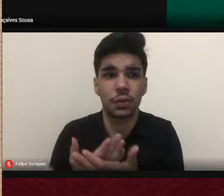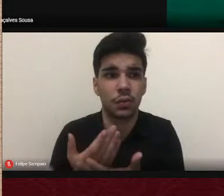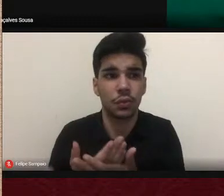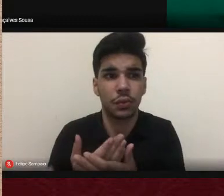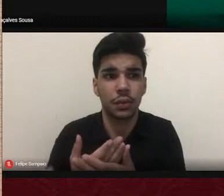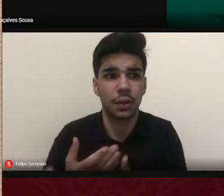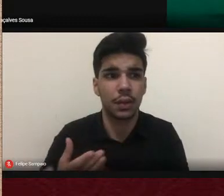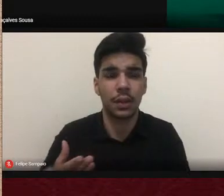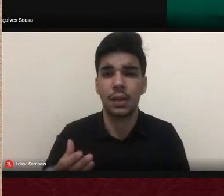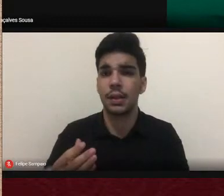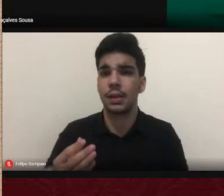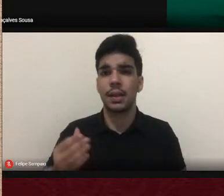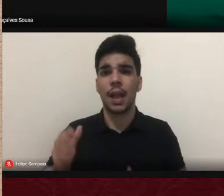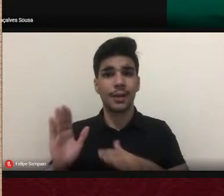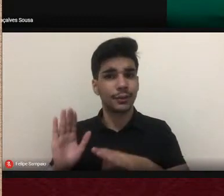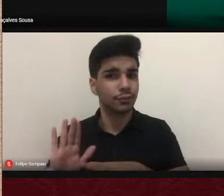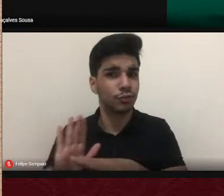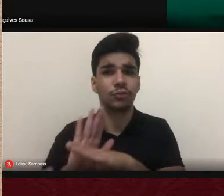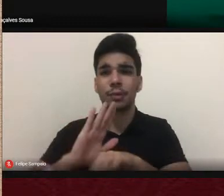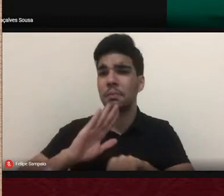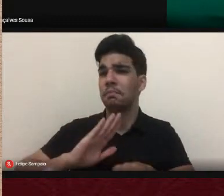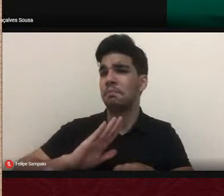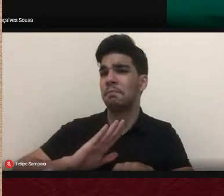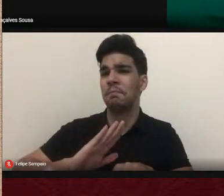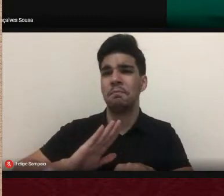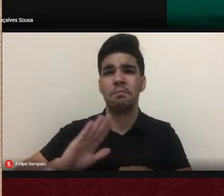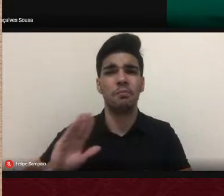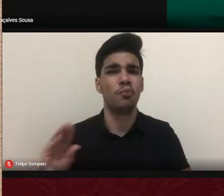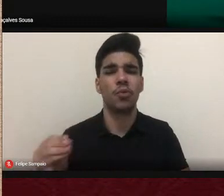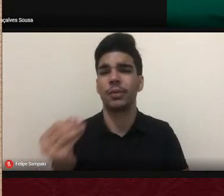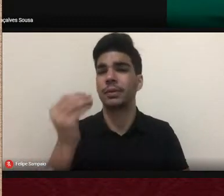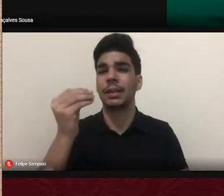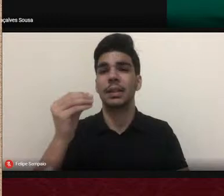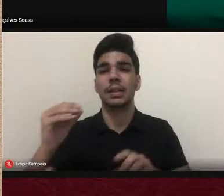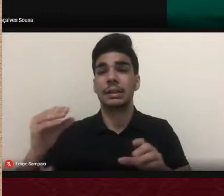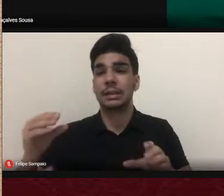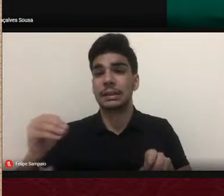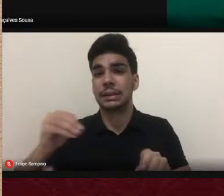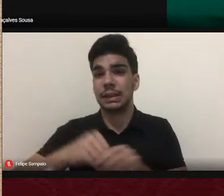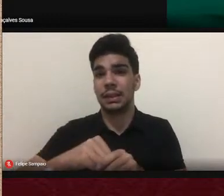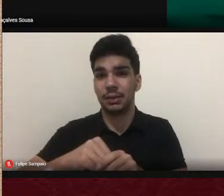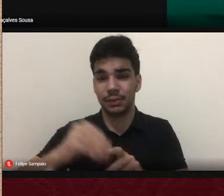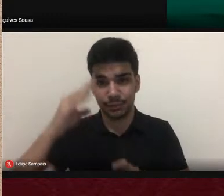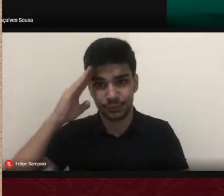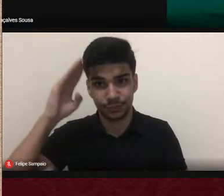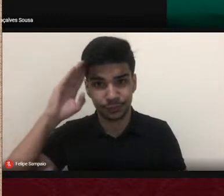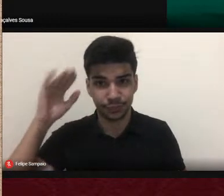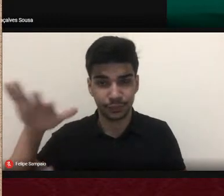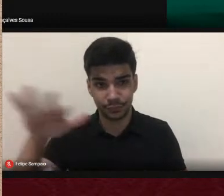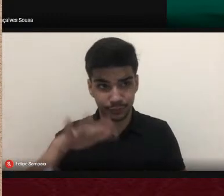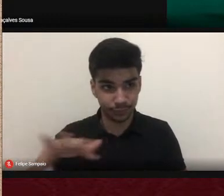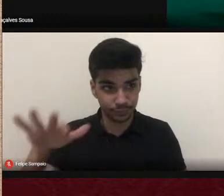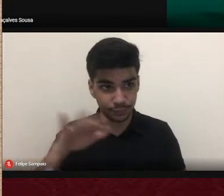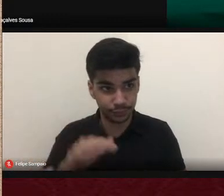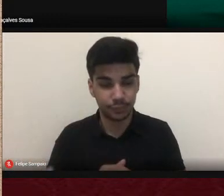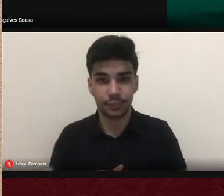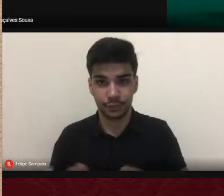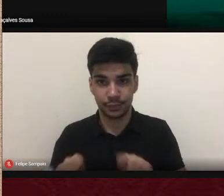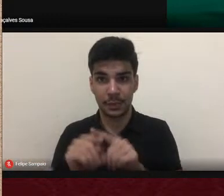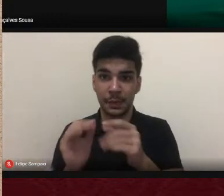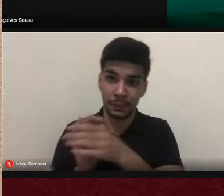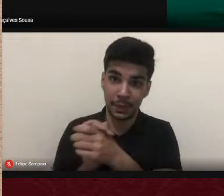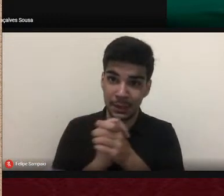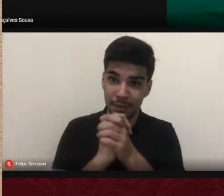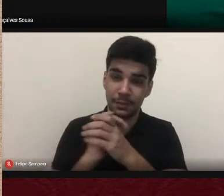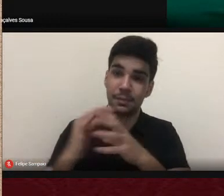tanto a parte acadêmica como também de pesquisas importantes para a área e parabenizar mais uma